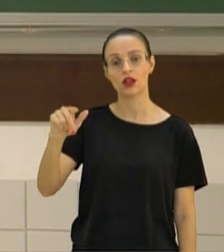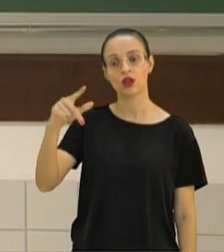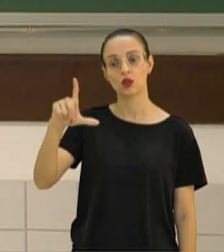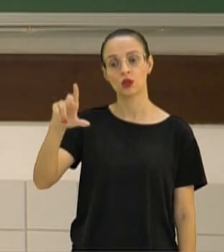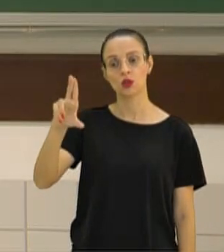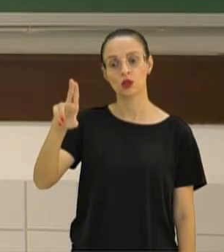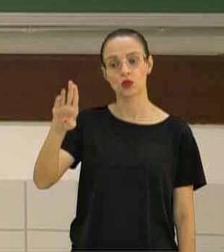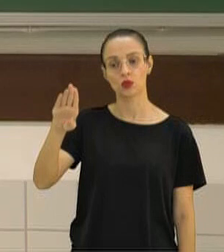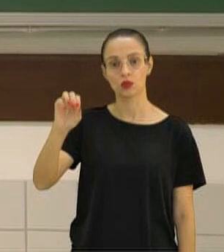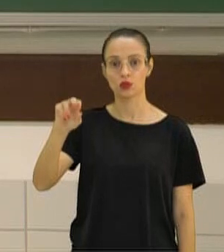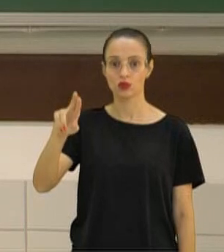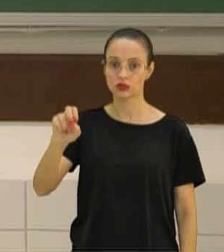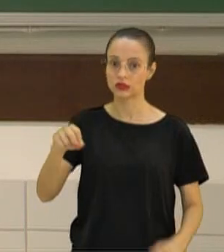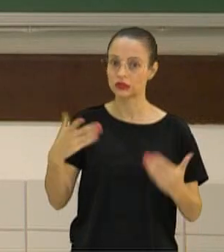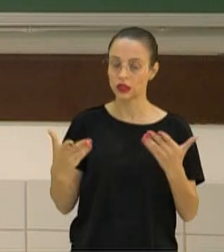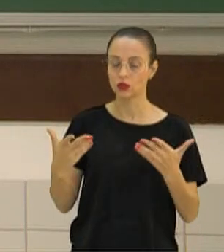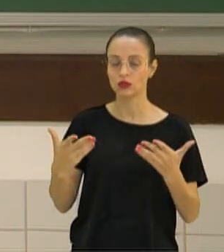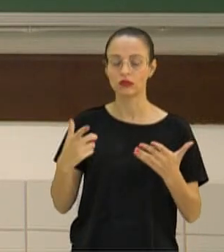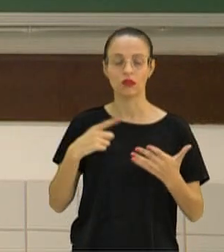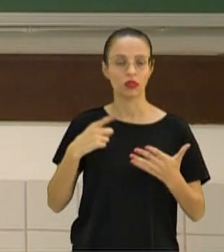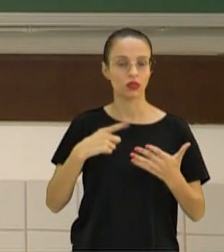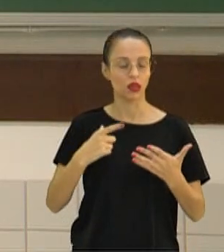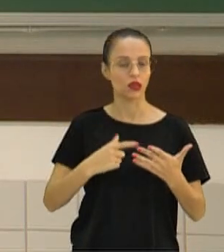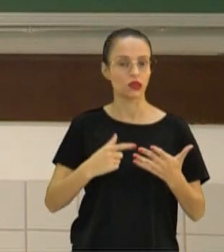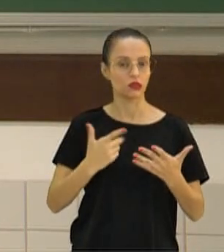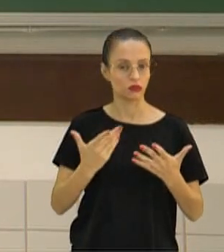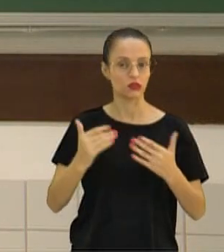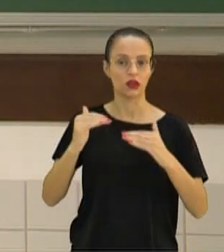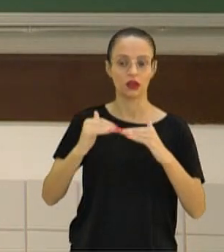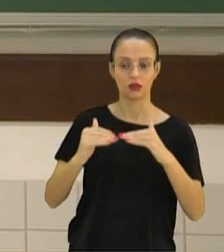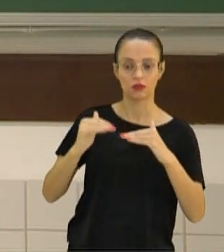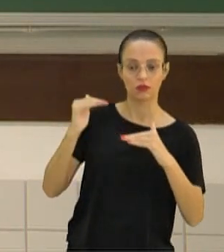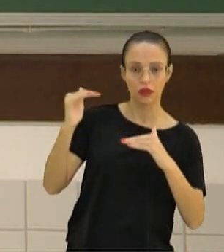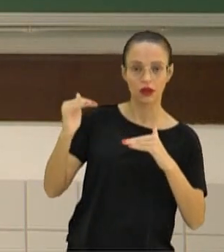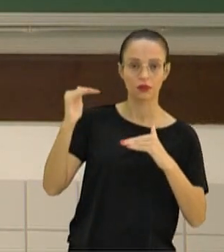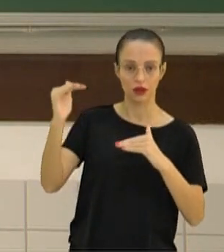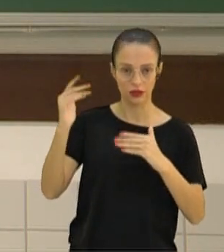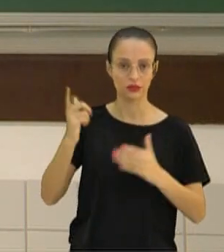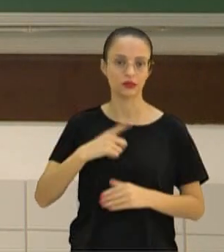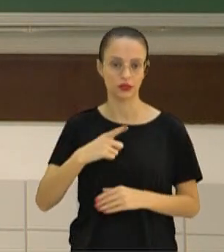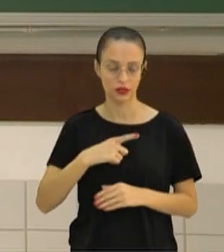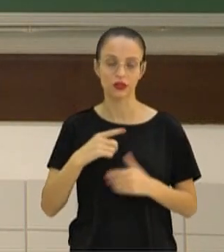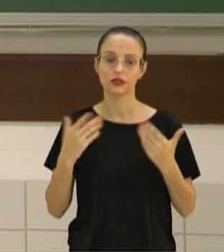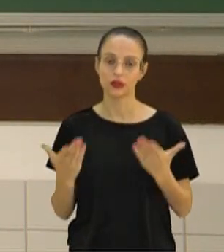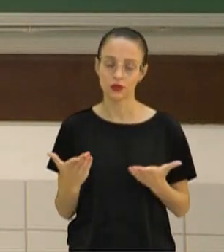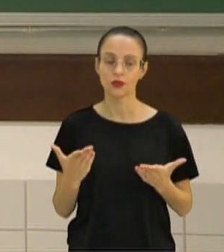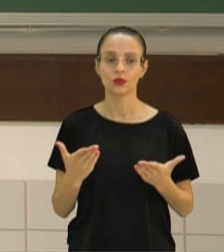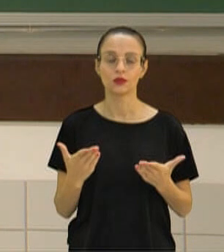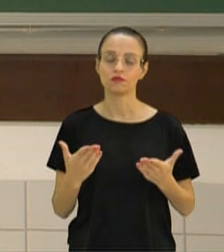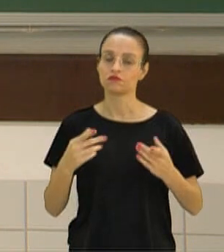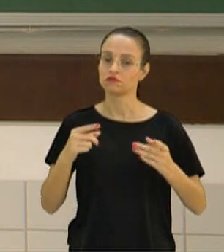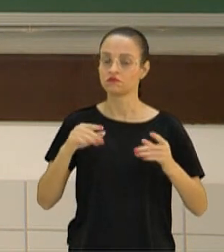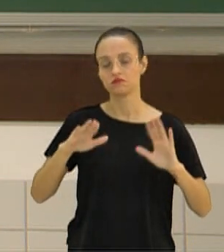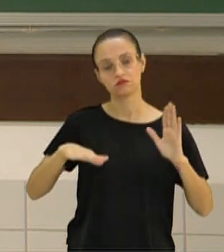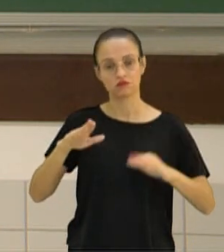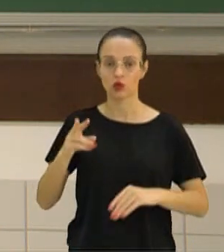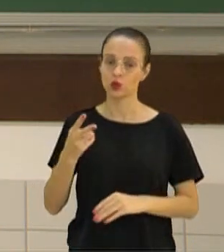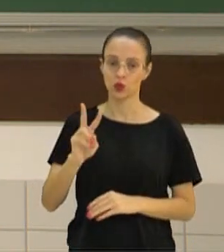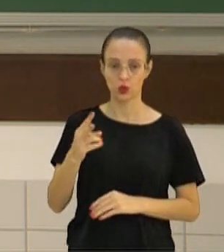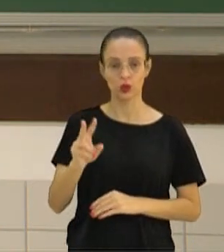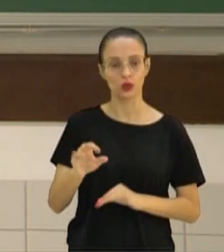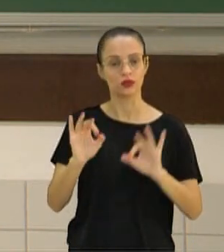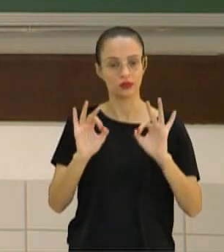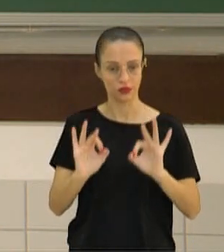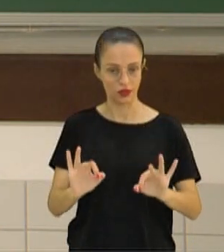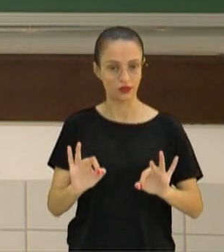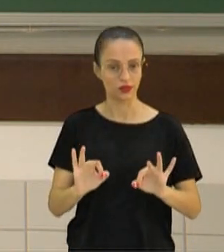familiares. Ou seja, uma subespécie dentro da espécie canes lupus. Então, qualquer um dos dois que vocês colocarem